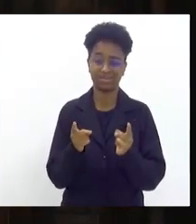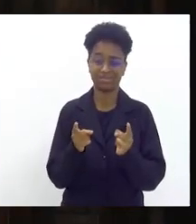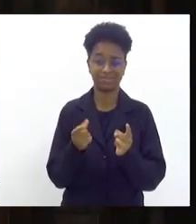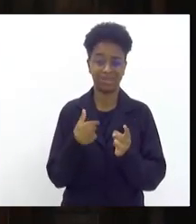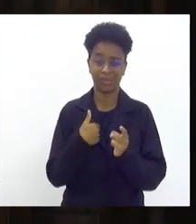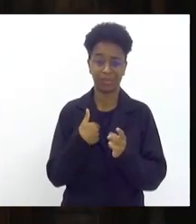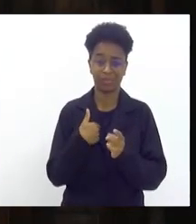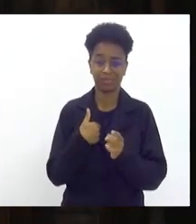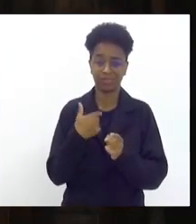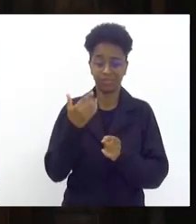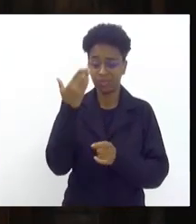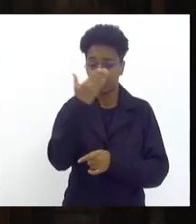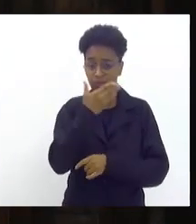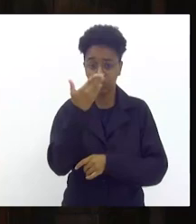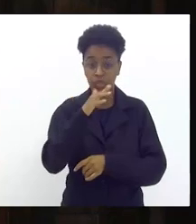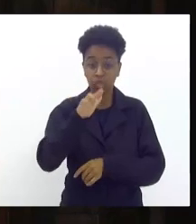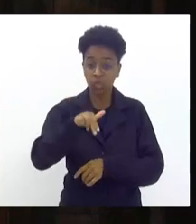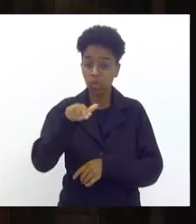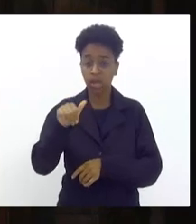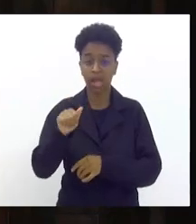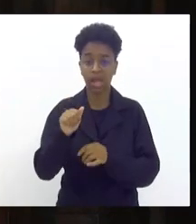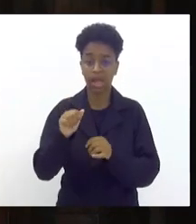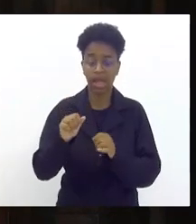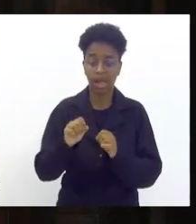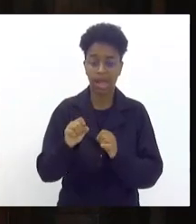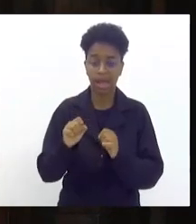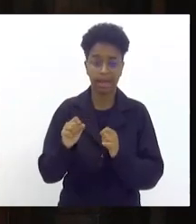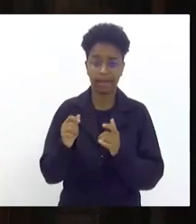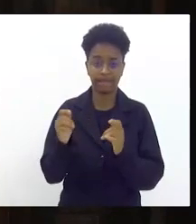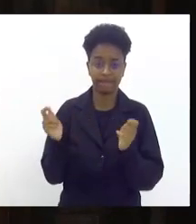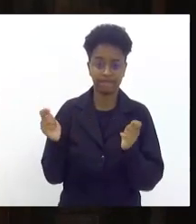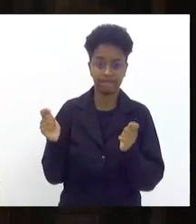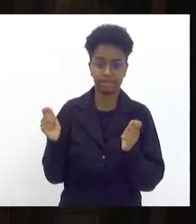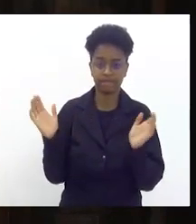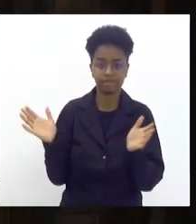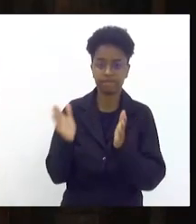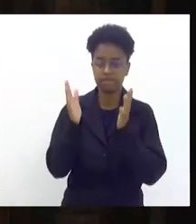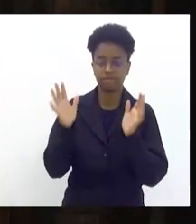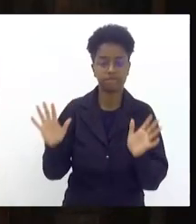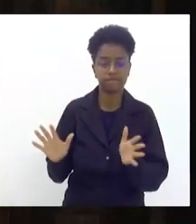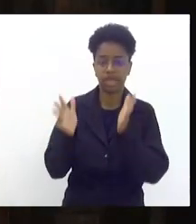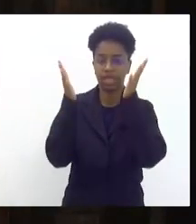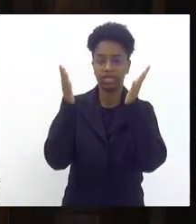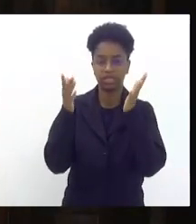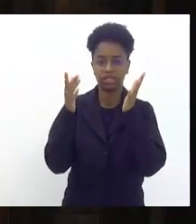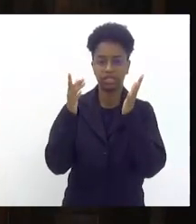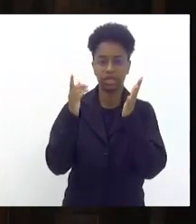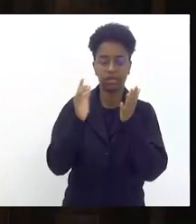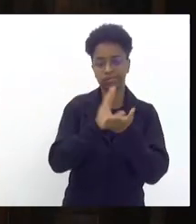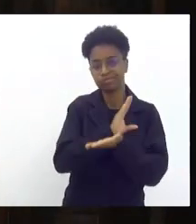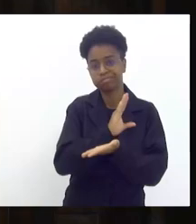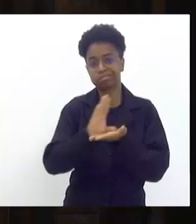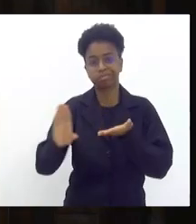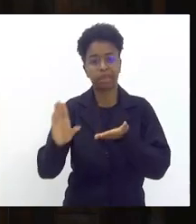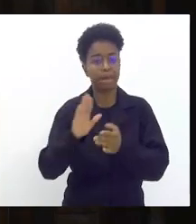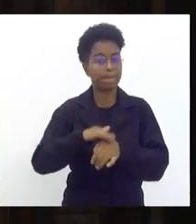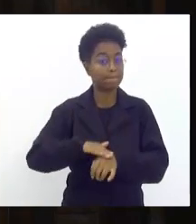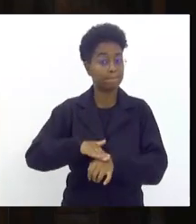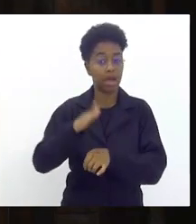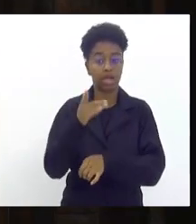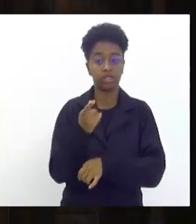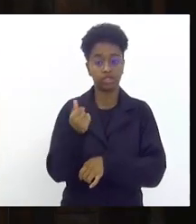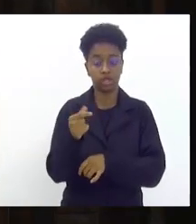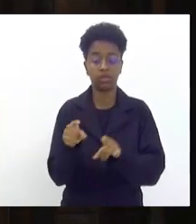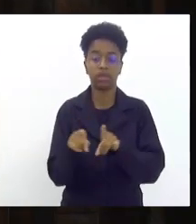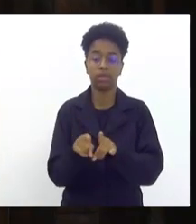evento uma atividade uma festividade que mais traga recurso e que mais gere